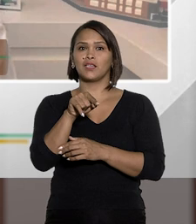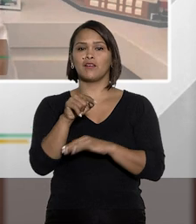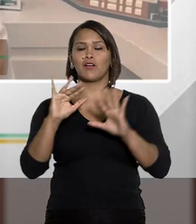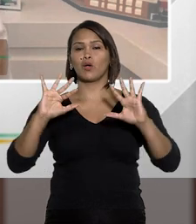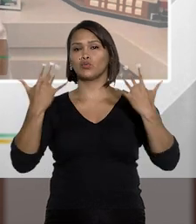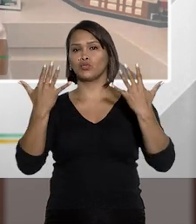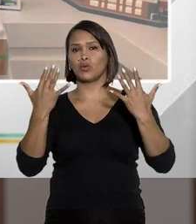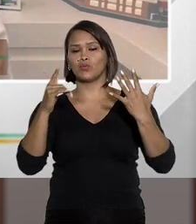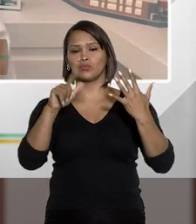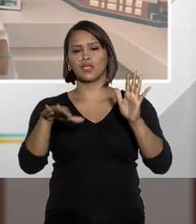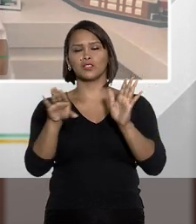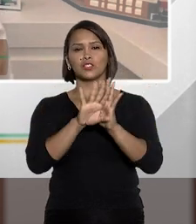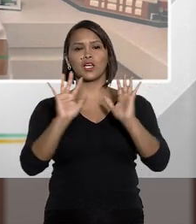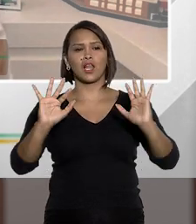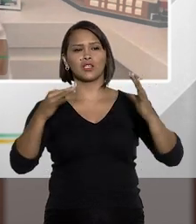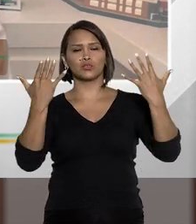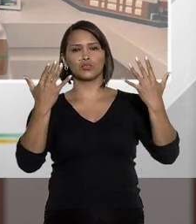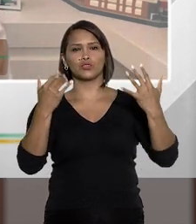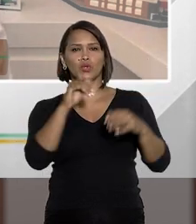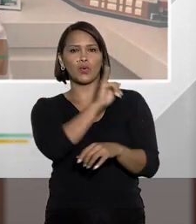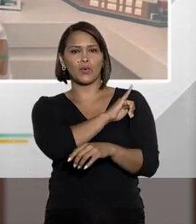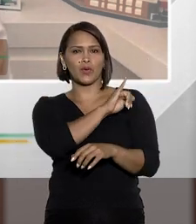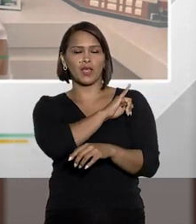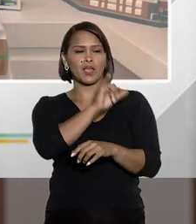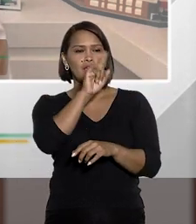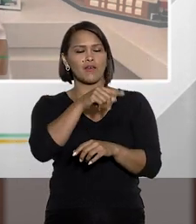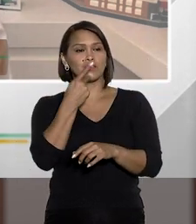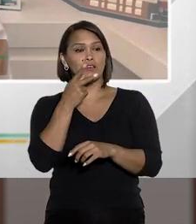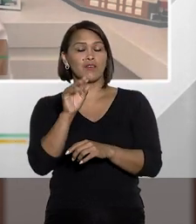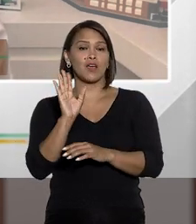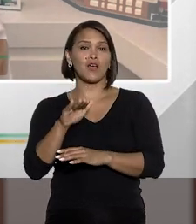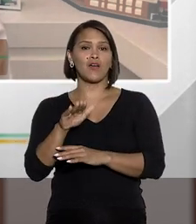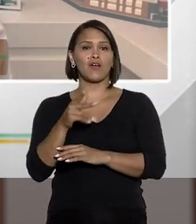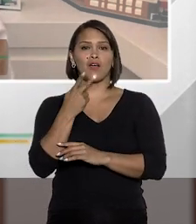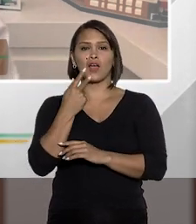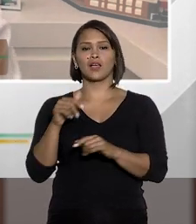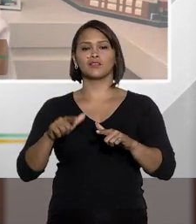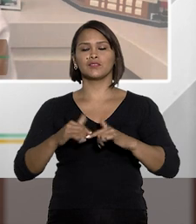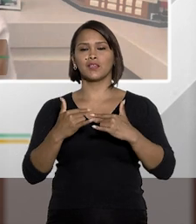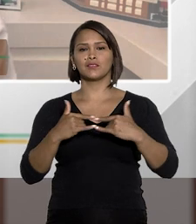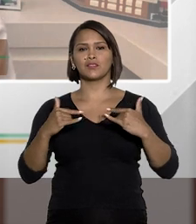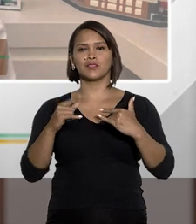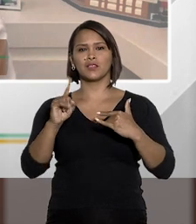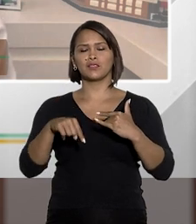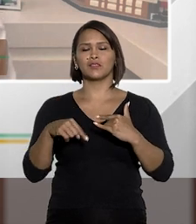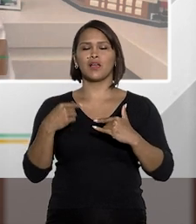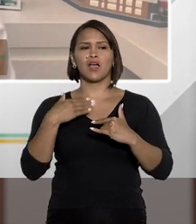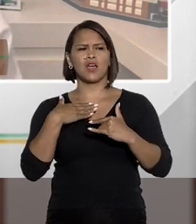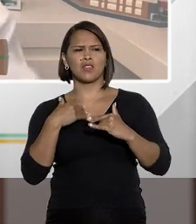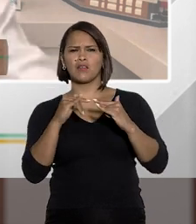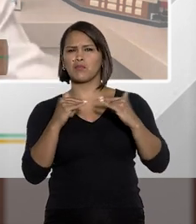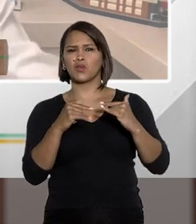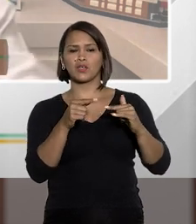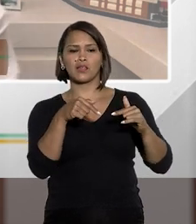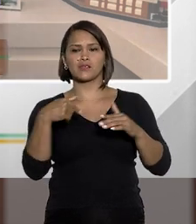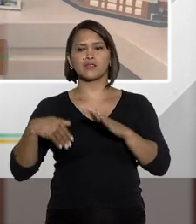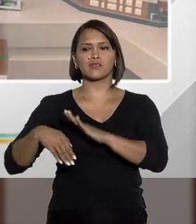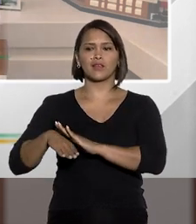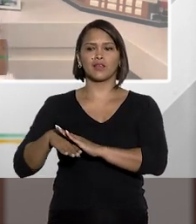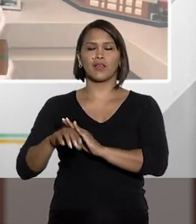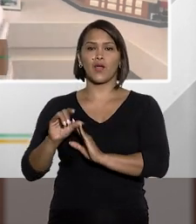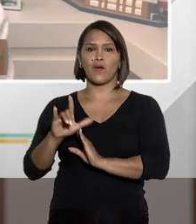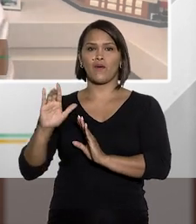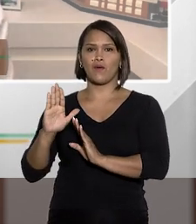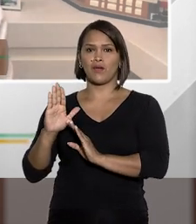Fátima, a um show. Você chega lá no Rock in Rio e aí você fala assim, olha, cadê seu ingresso? Ah não, meu ingresso está